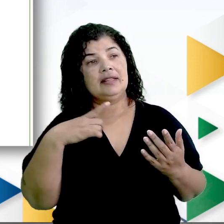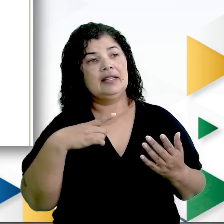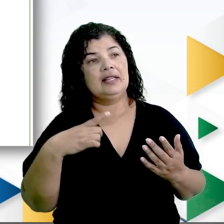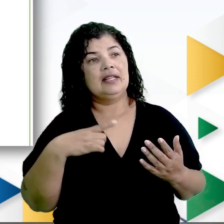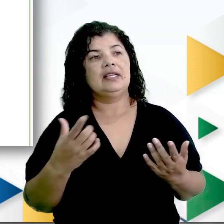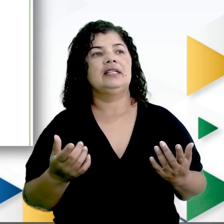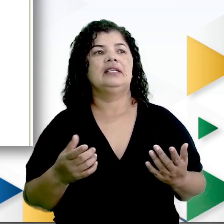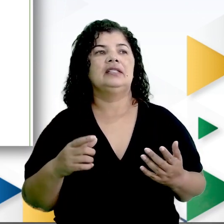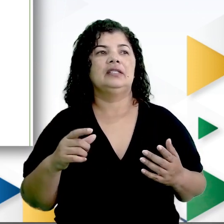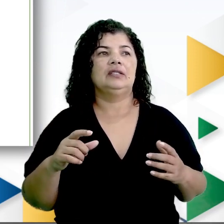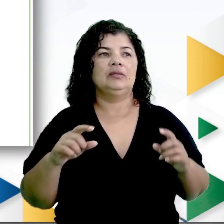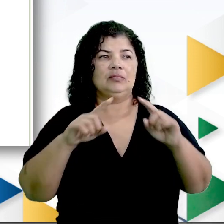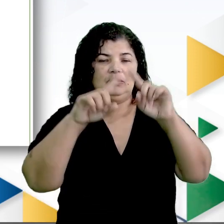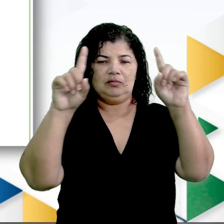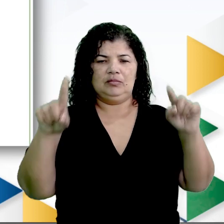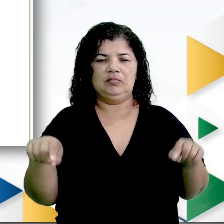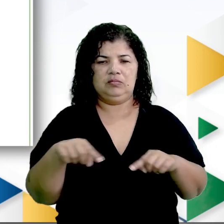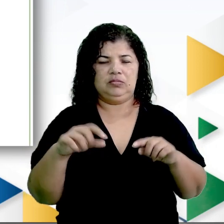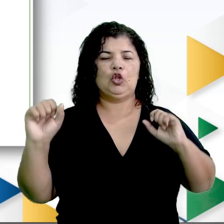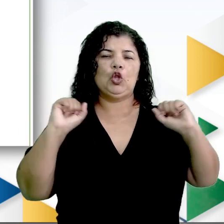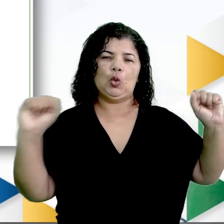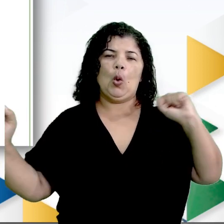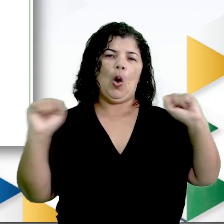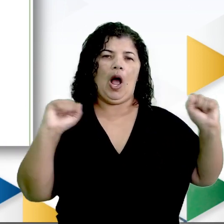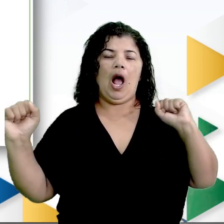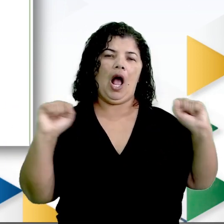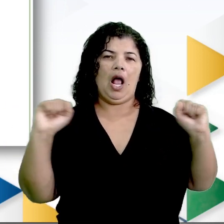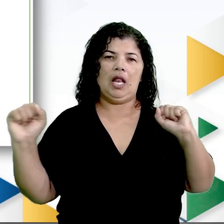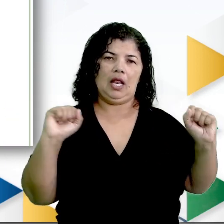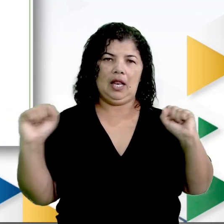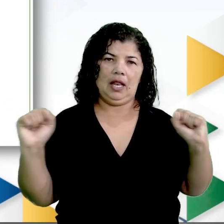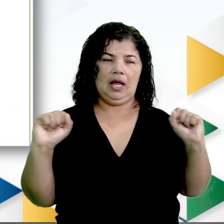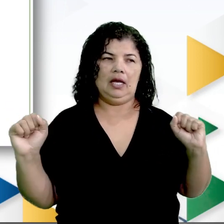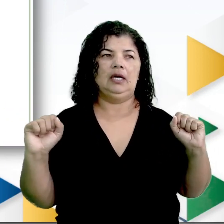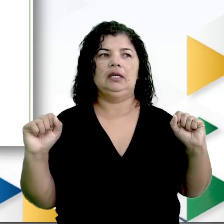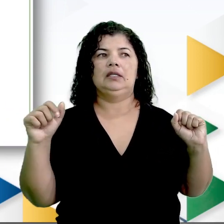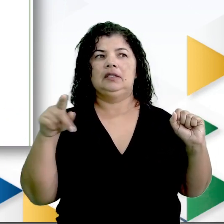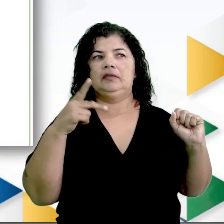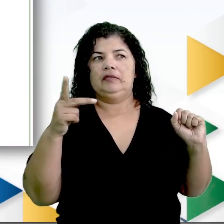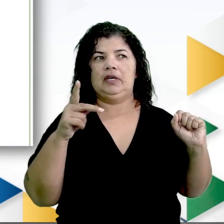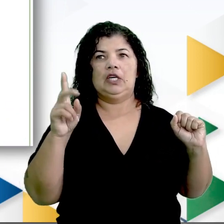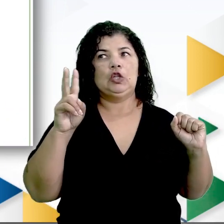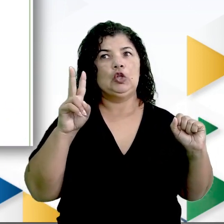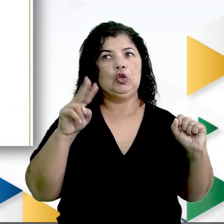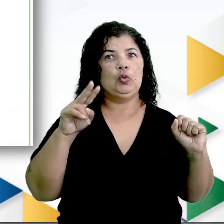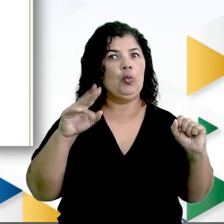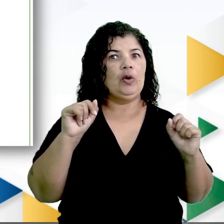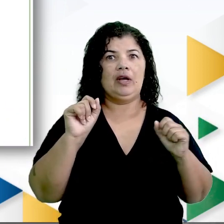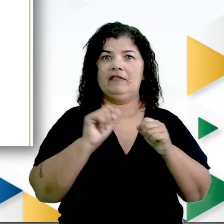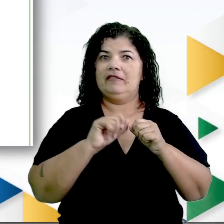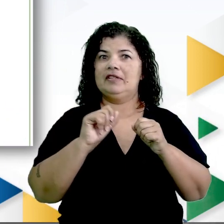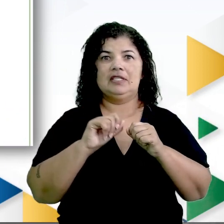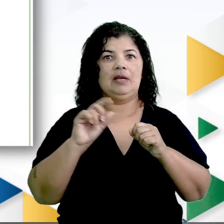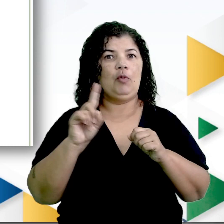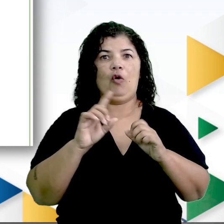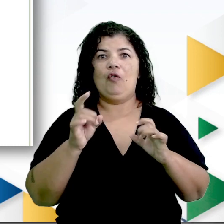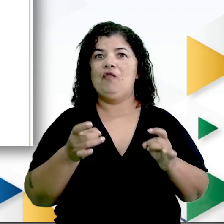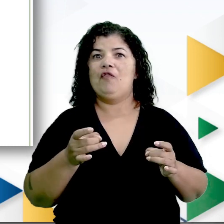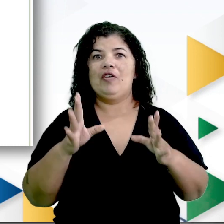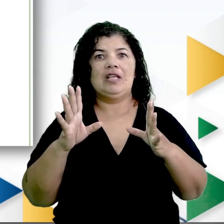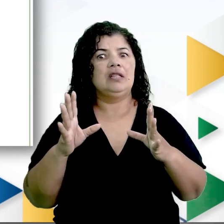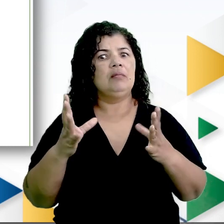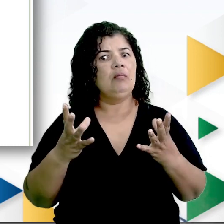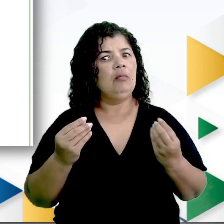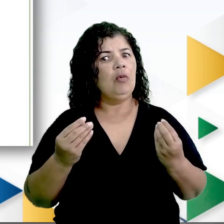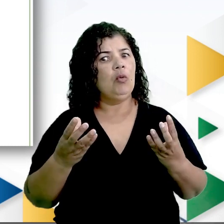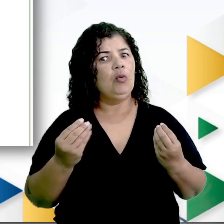nós temos um produto, uma toalha, certo? Em que o produtor diz, nunca produzimos nem vendemos tanto.